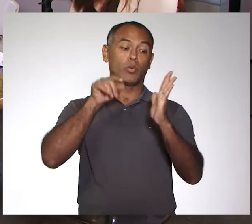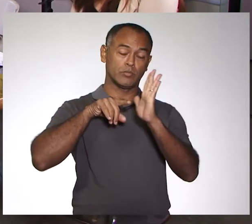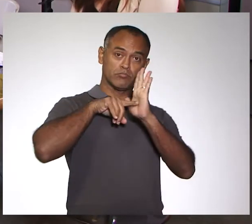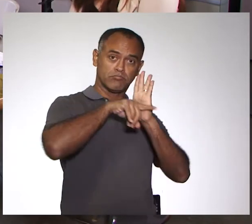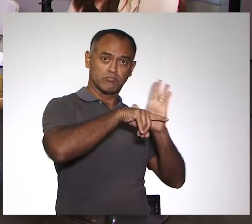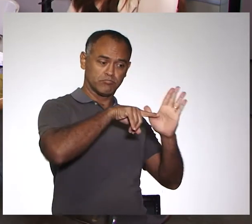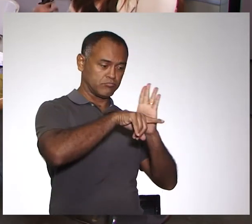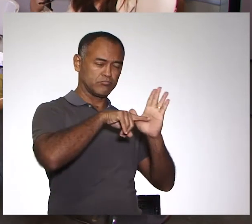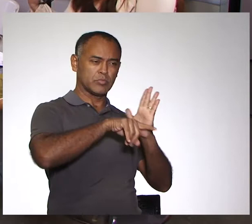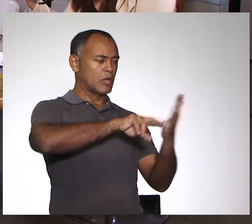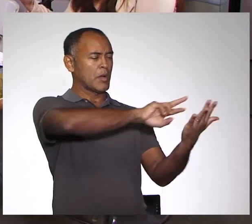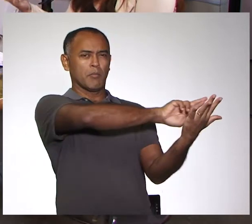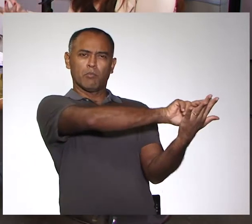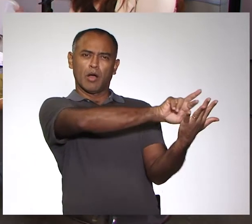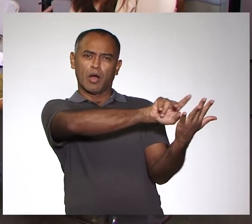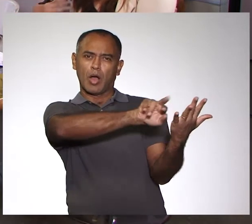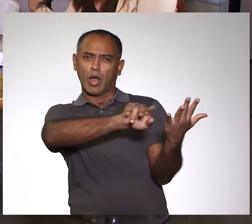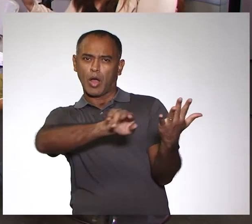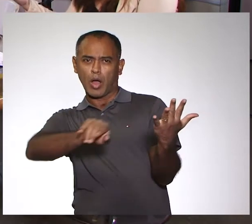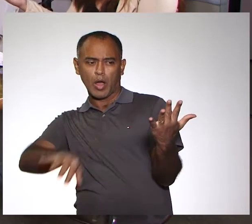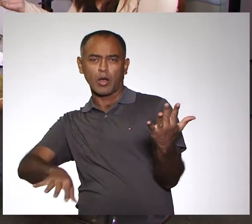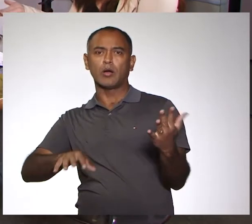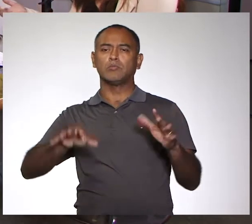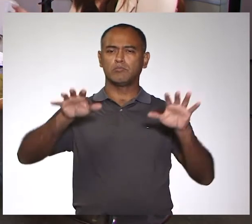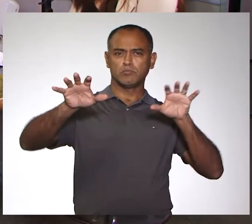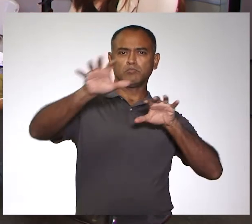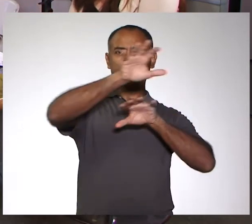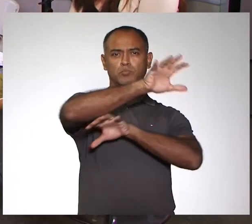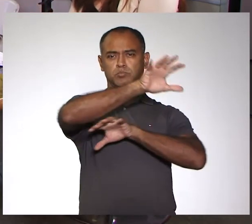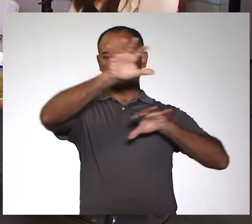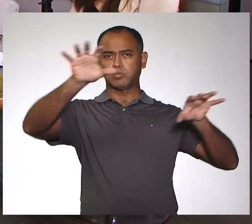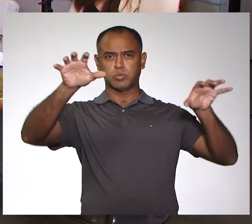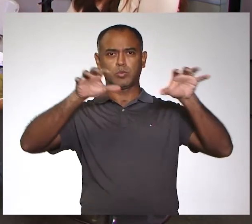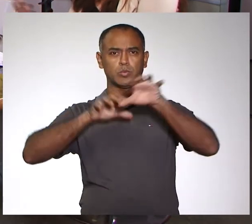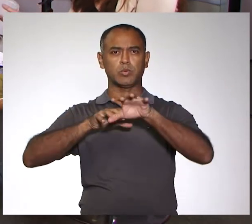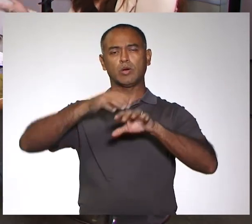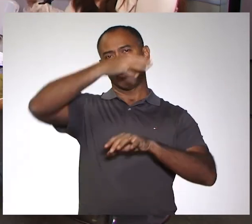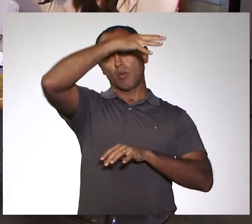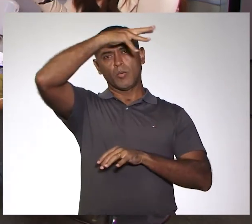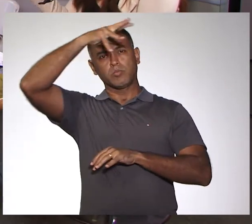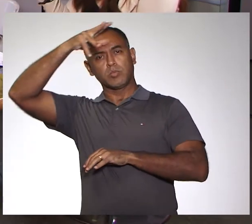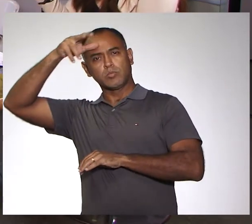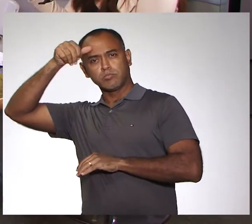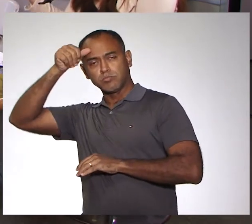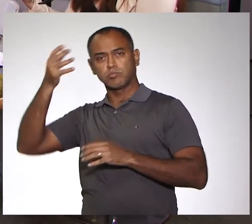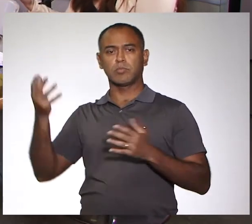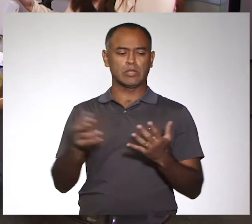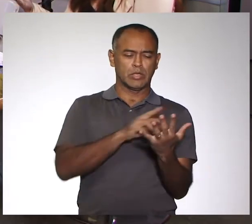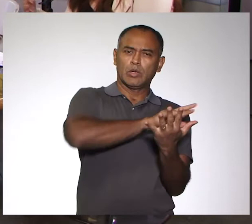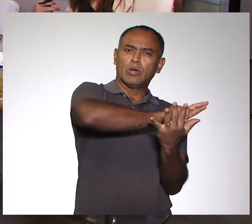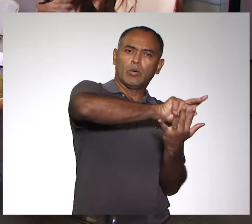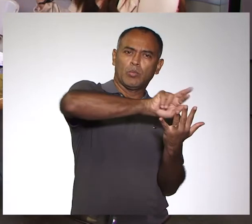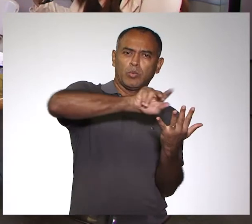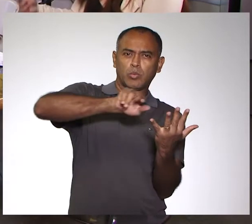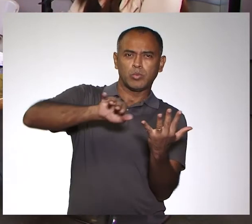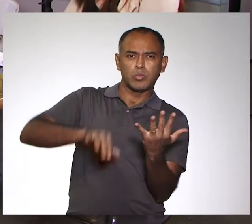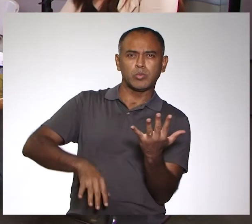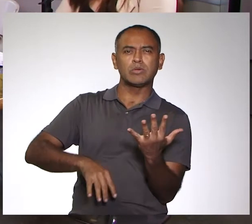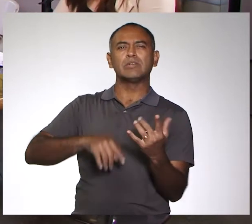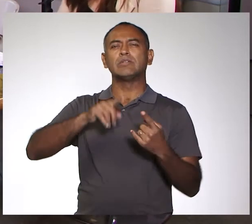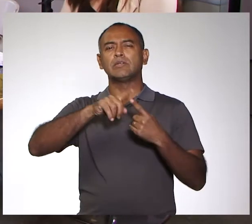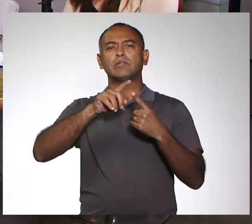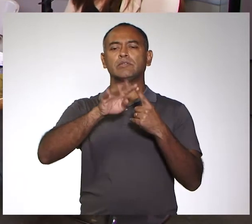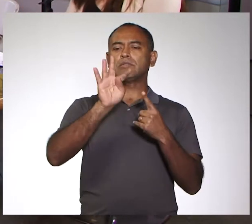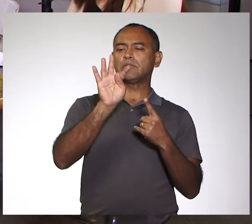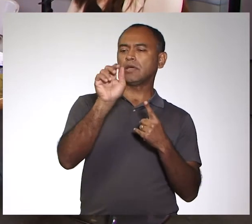a nossa diversidade dos organismos do bioma amazônico. E, com essa diversidade, eu falo desde